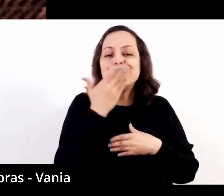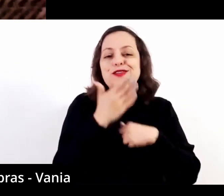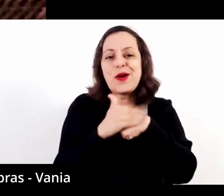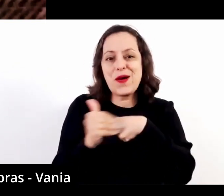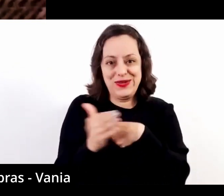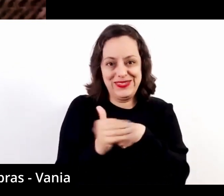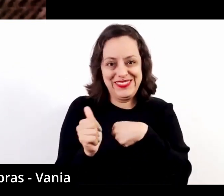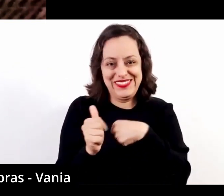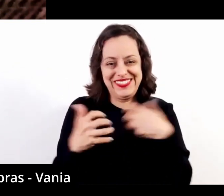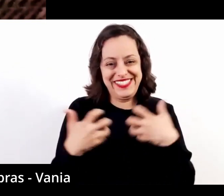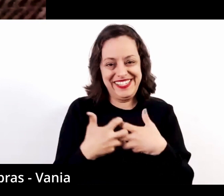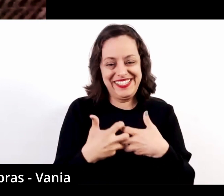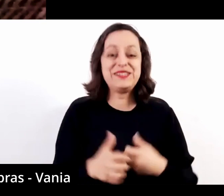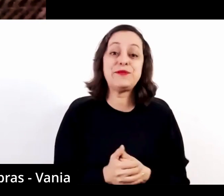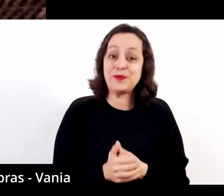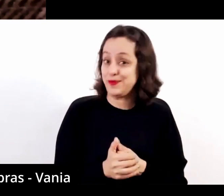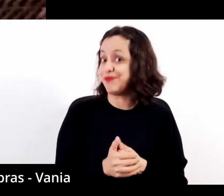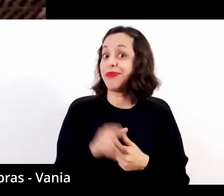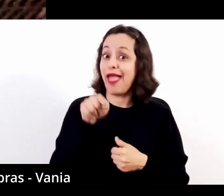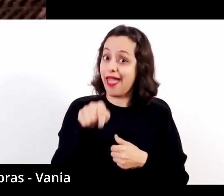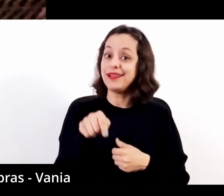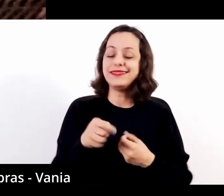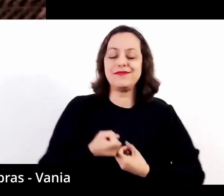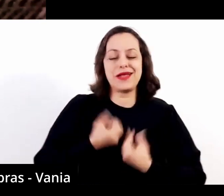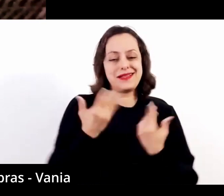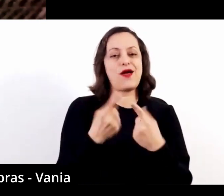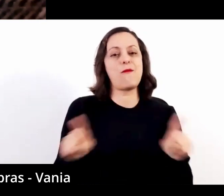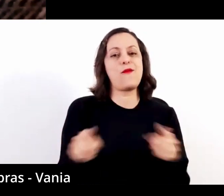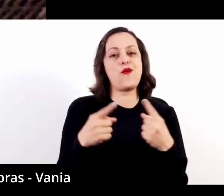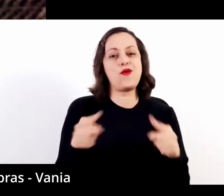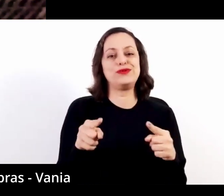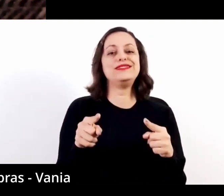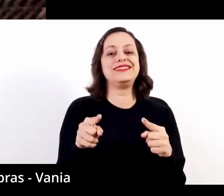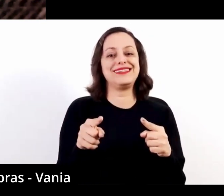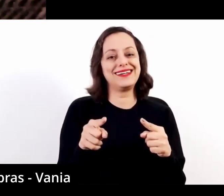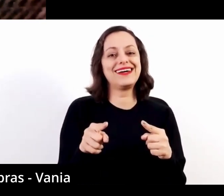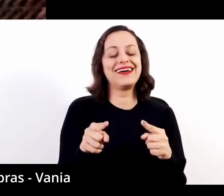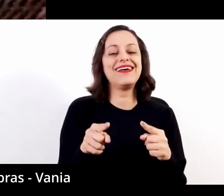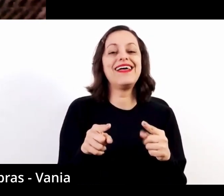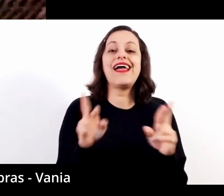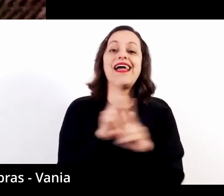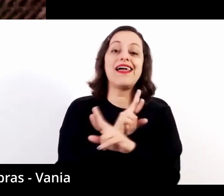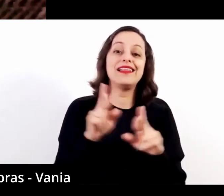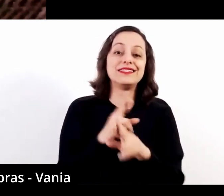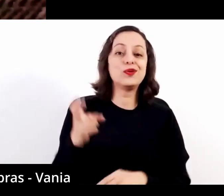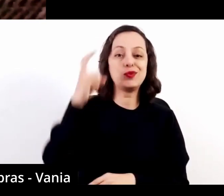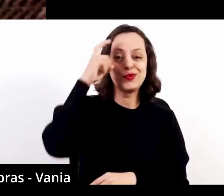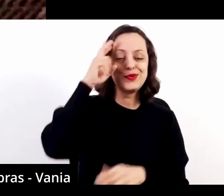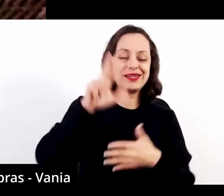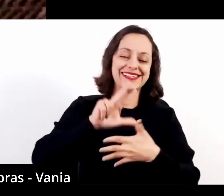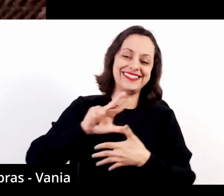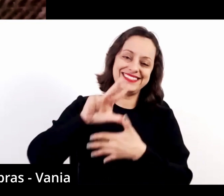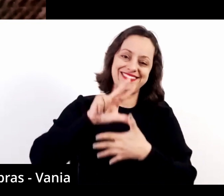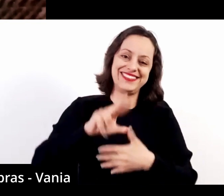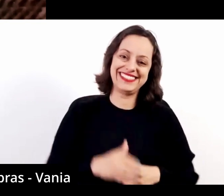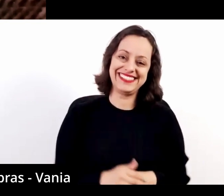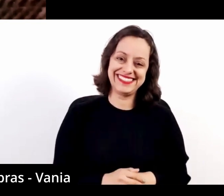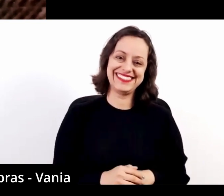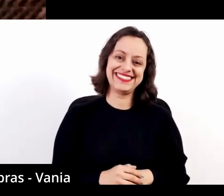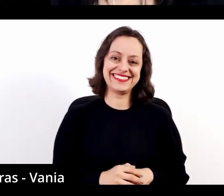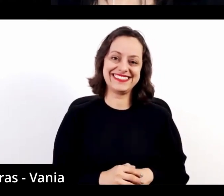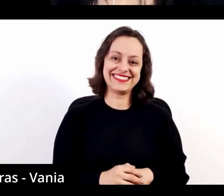essa conexão da expressão dessa música na sua relação com a cultura latino-americana.